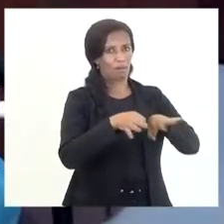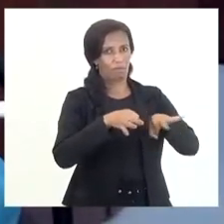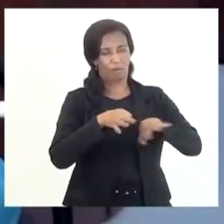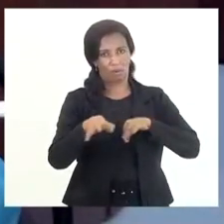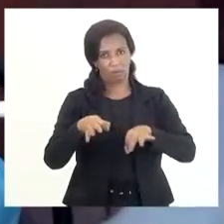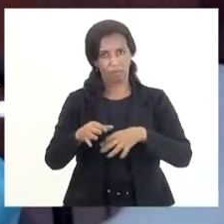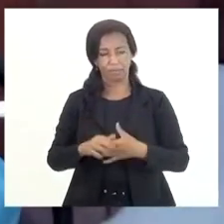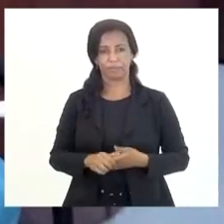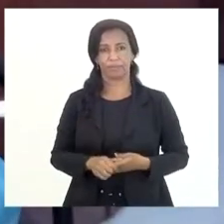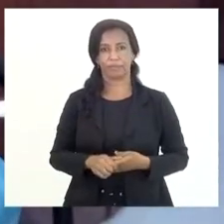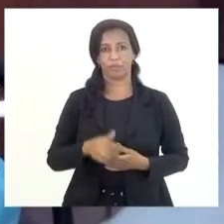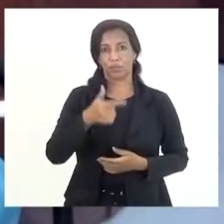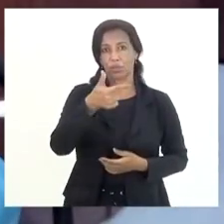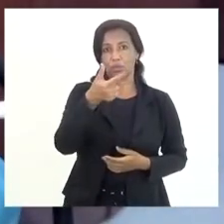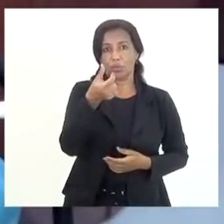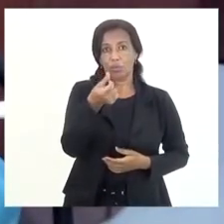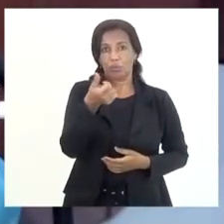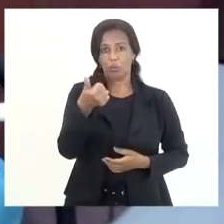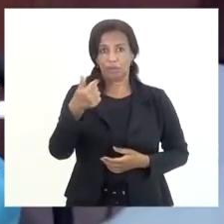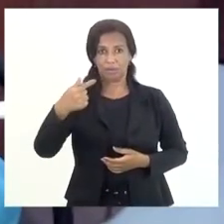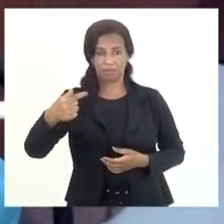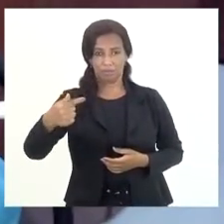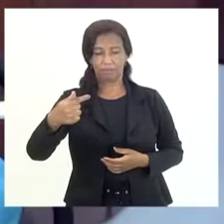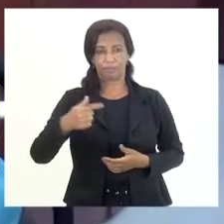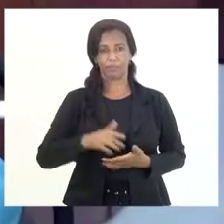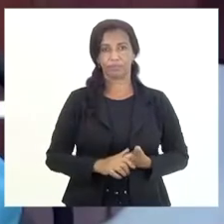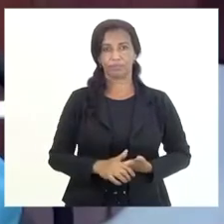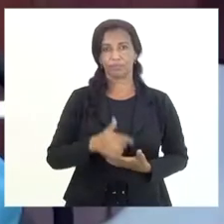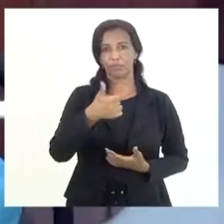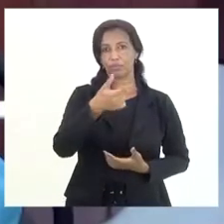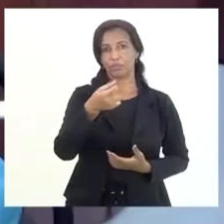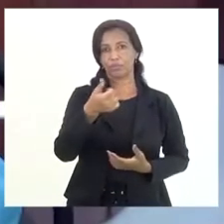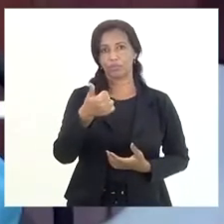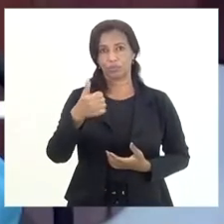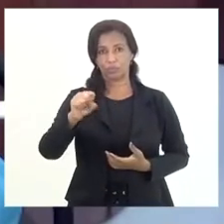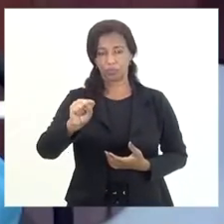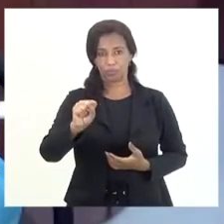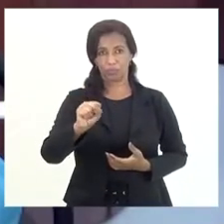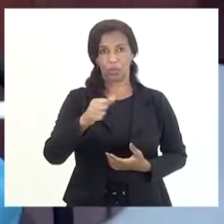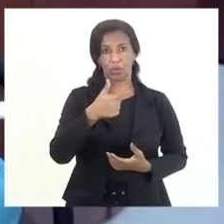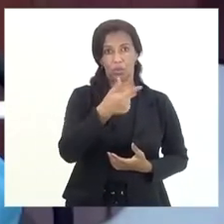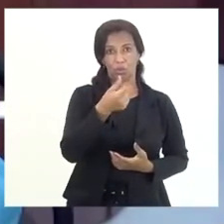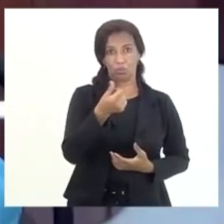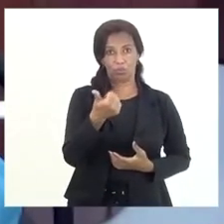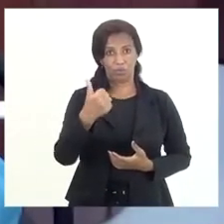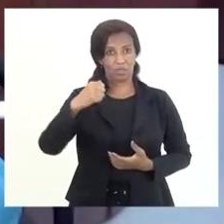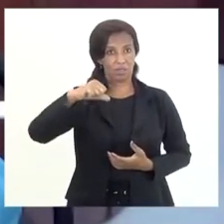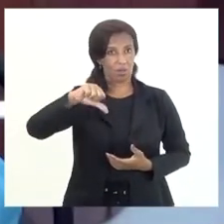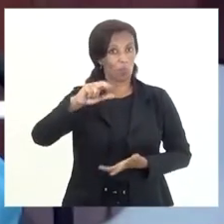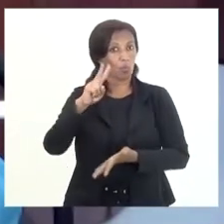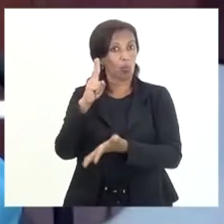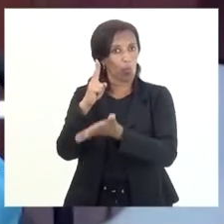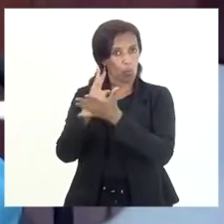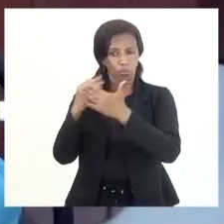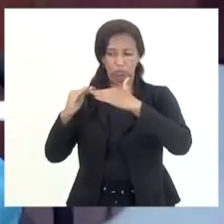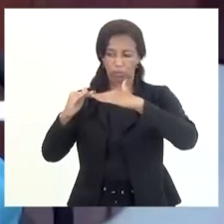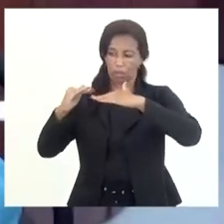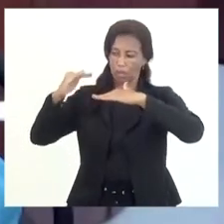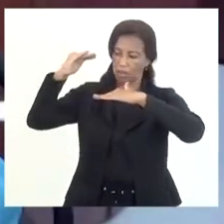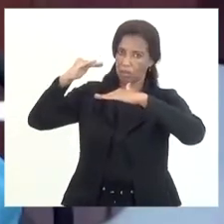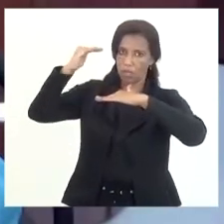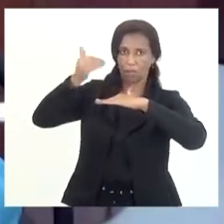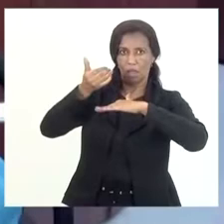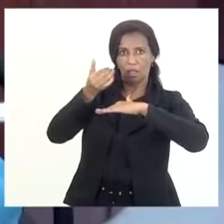em 2017, 18, 19 ainda fica acima de 10 bi